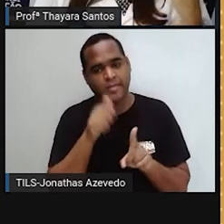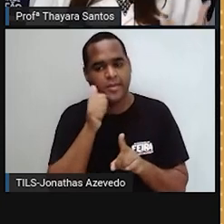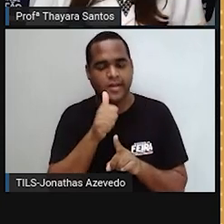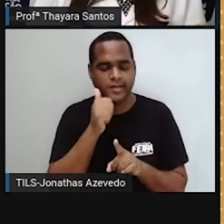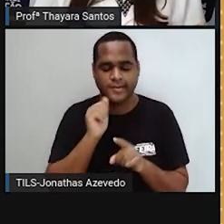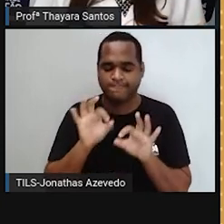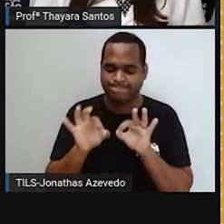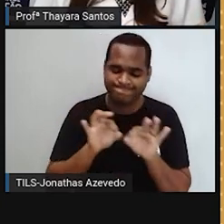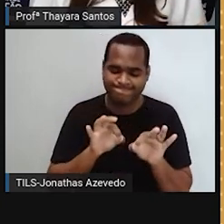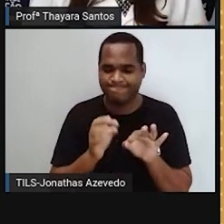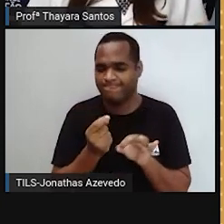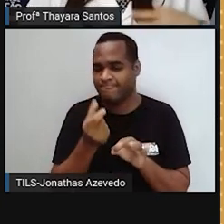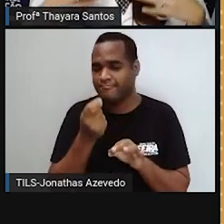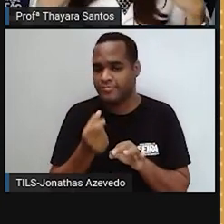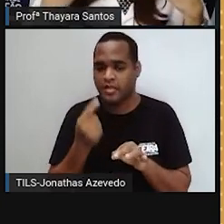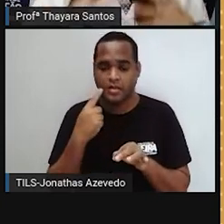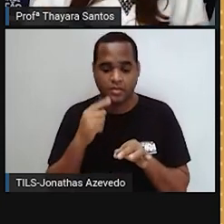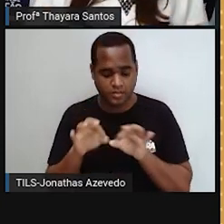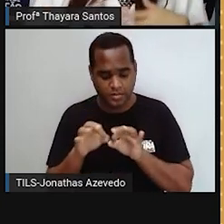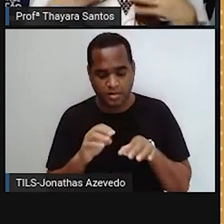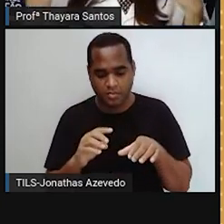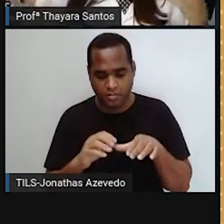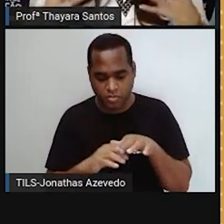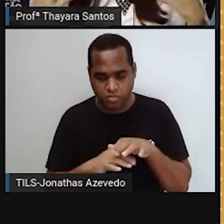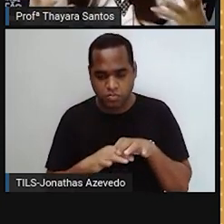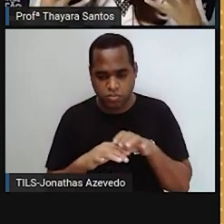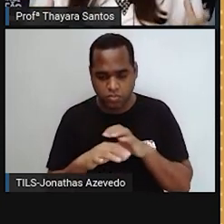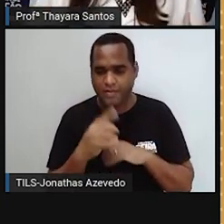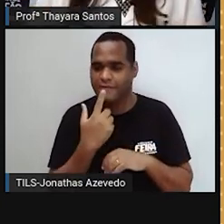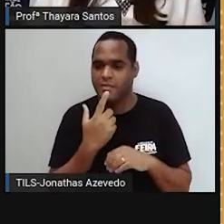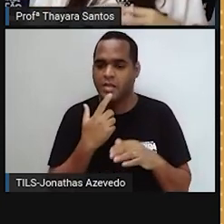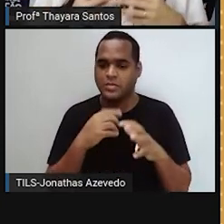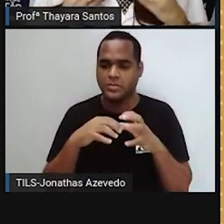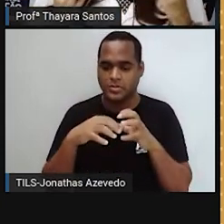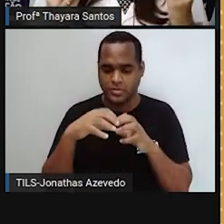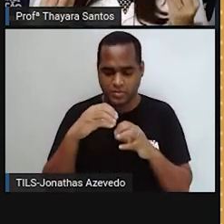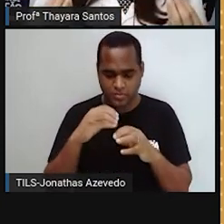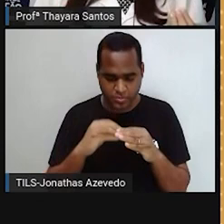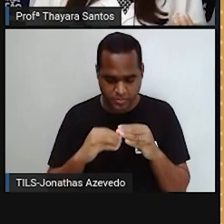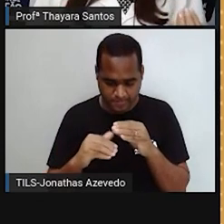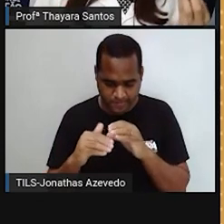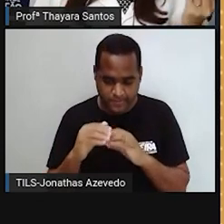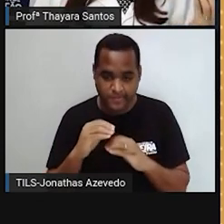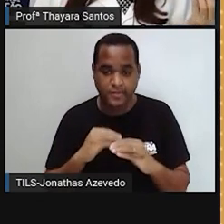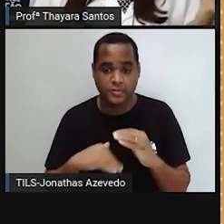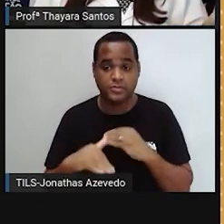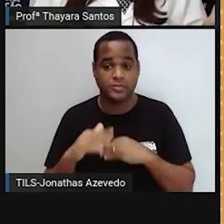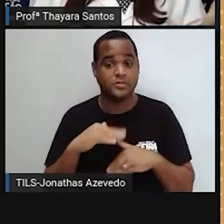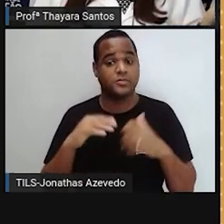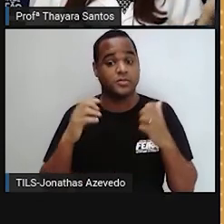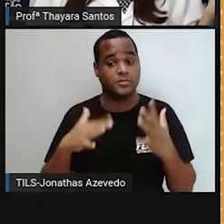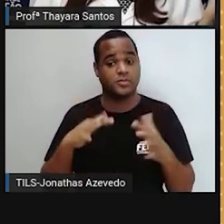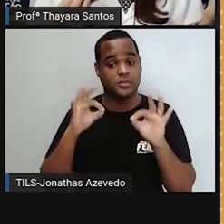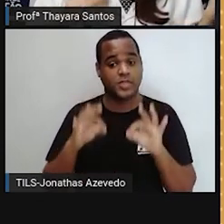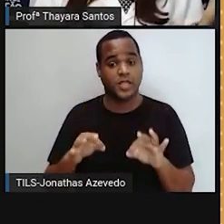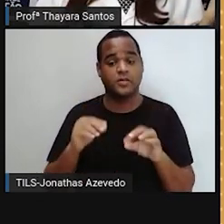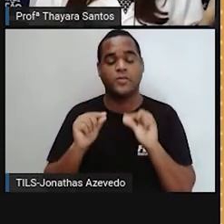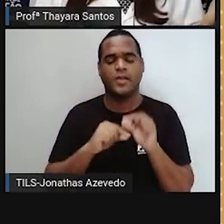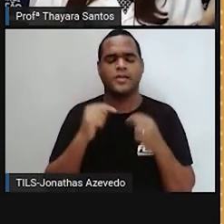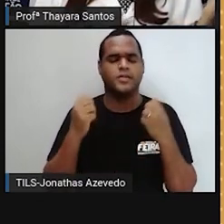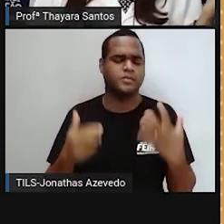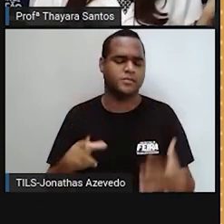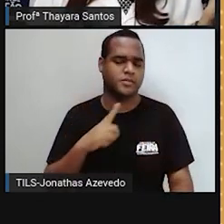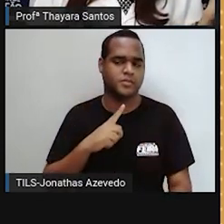se prepara para receber o embrião. Então, cria um monte de vaso sanguíneo ali e justamente porque quem vai nutrir o